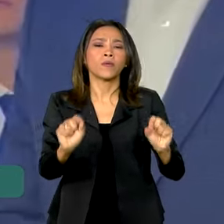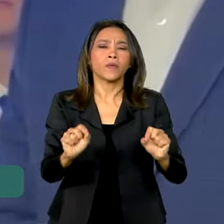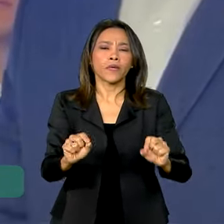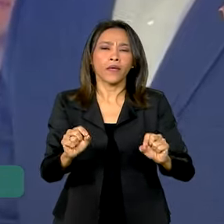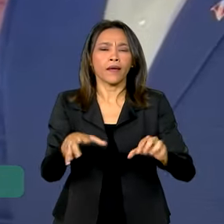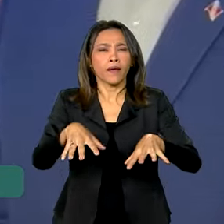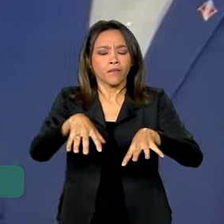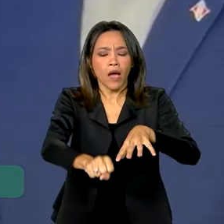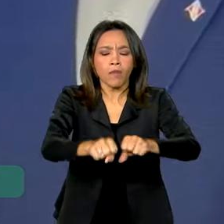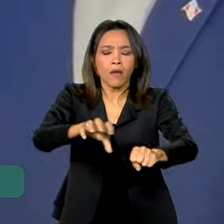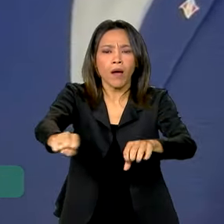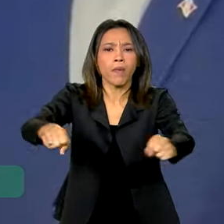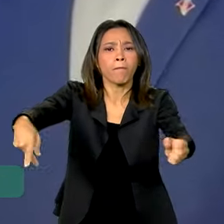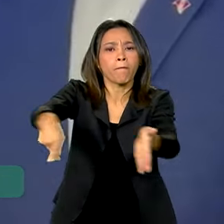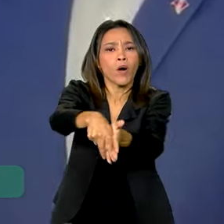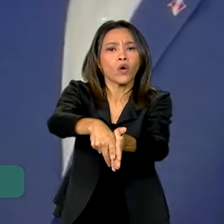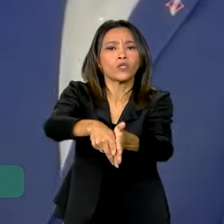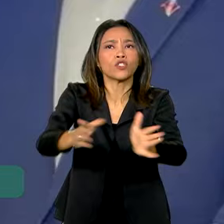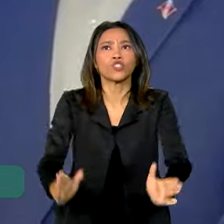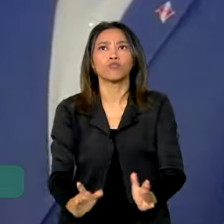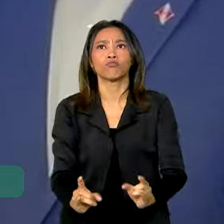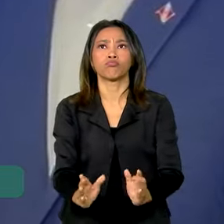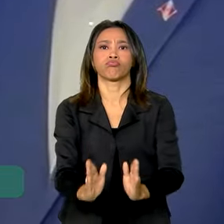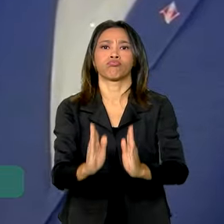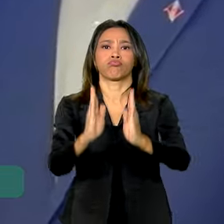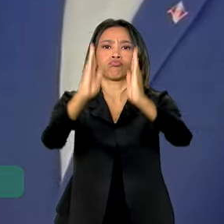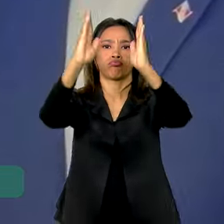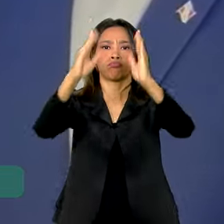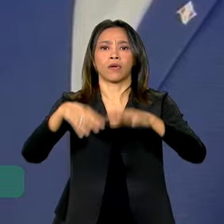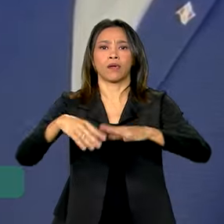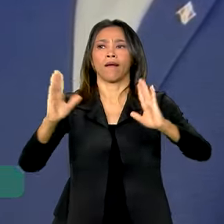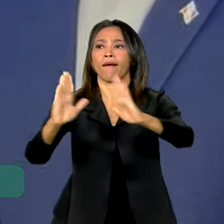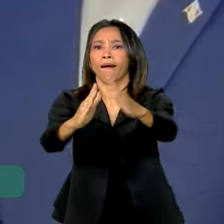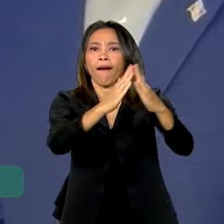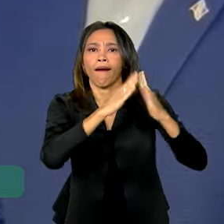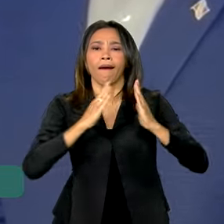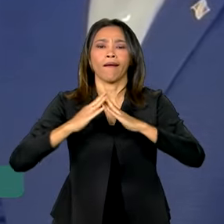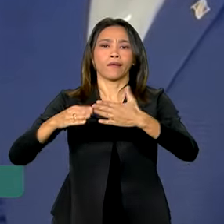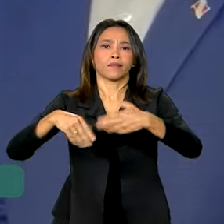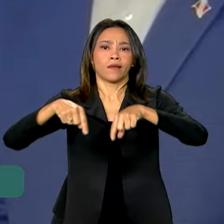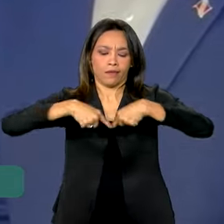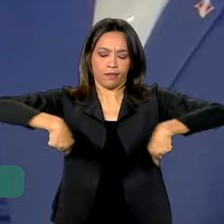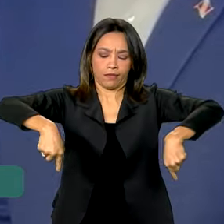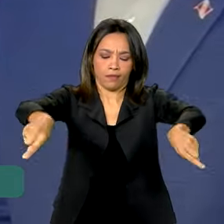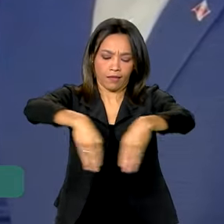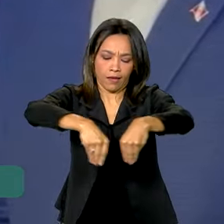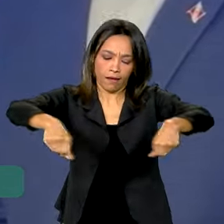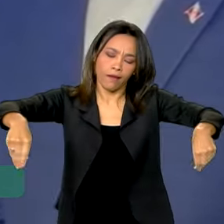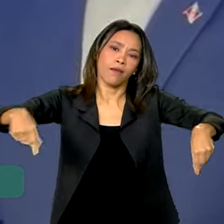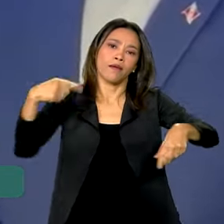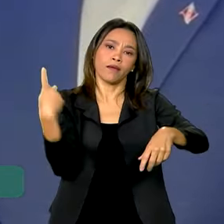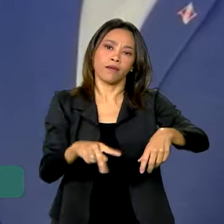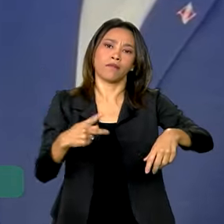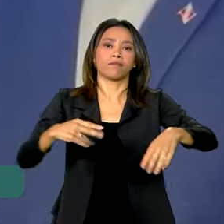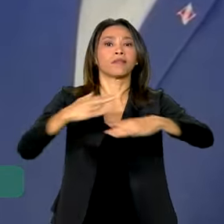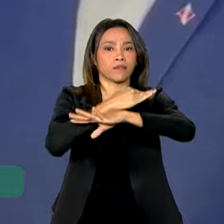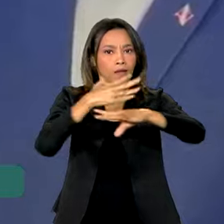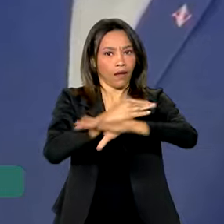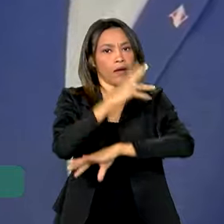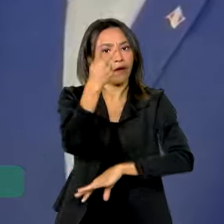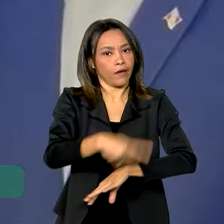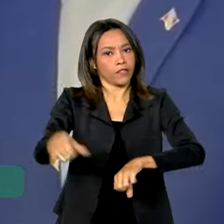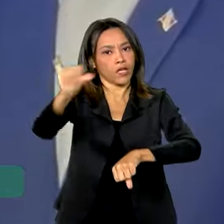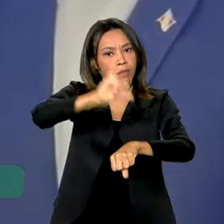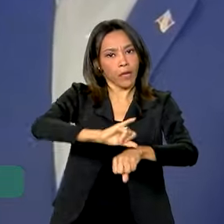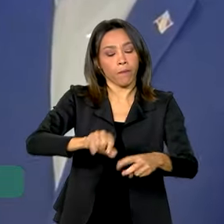imóveis e terrenos, de 40 mil imóveis e terrenos na região metropolitana de Belém. Vamos ter a